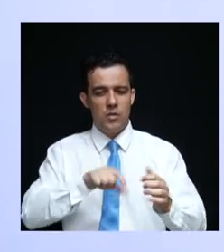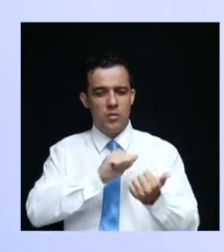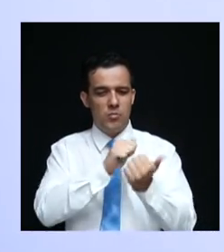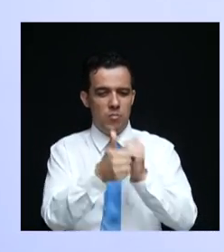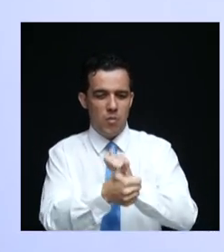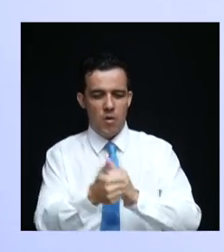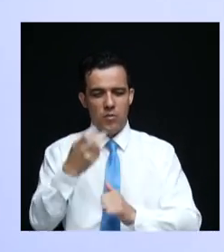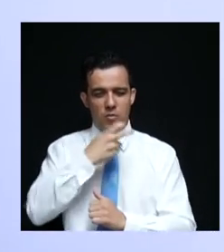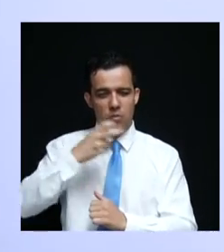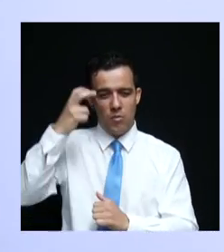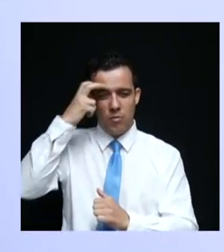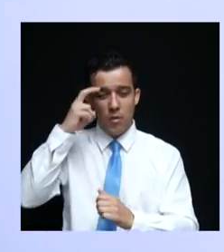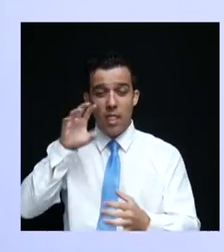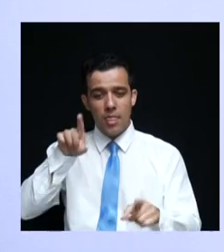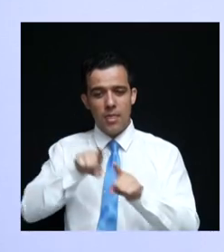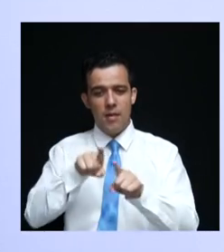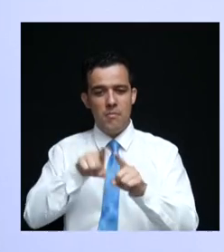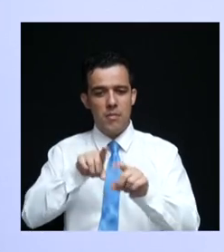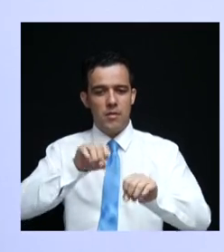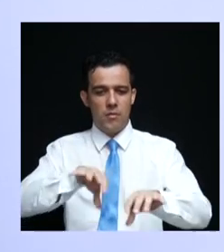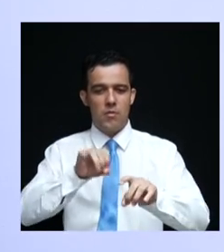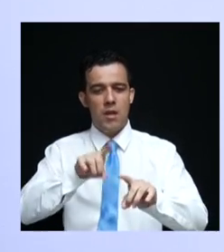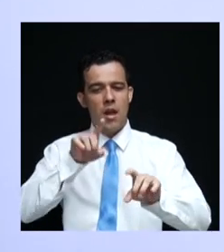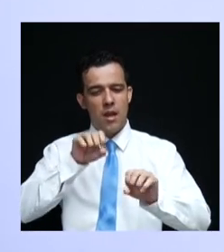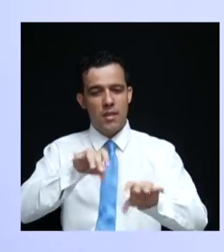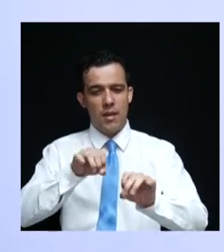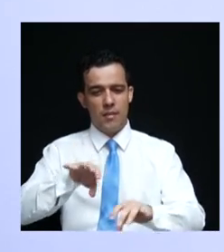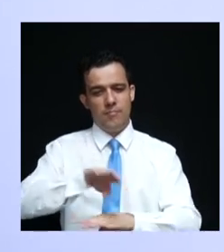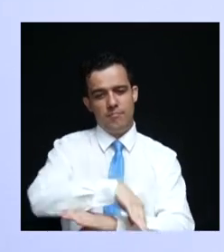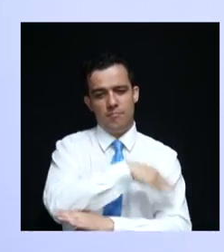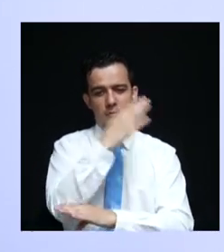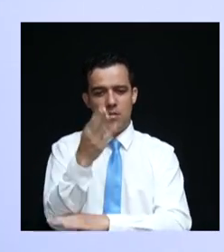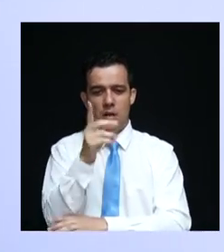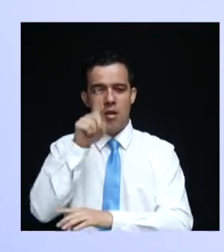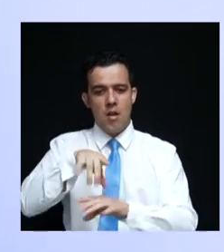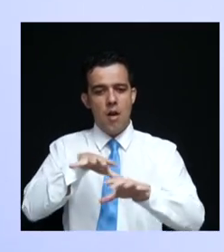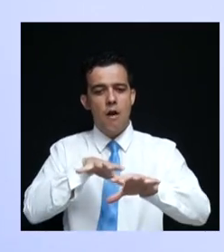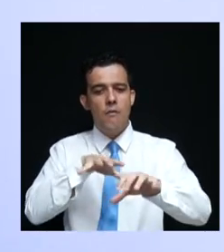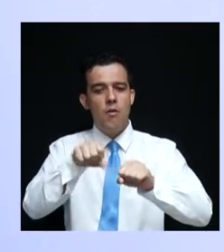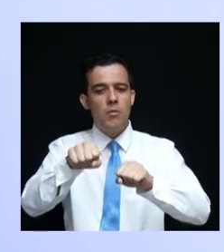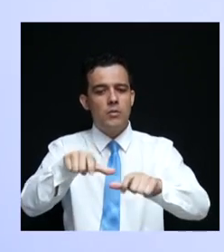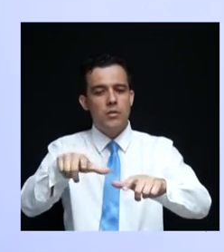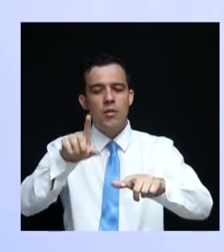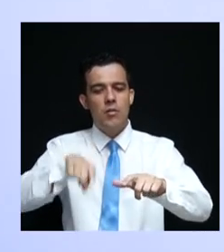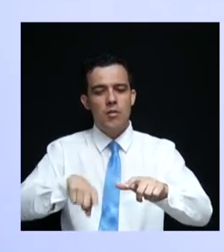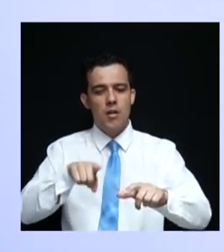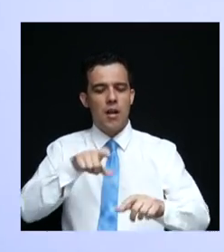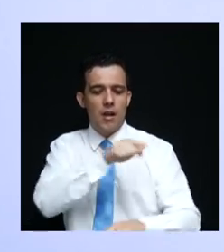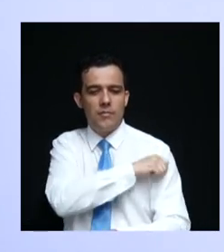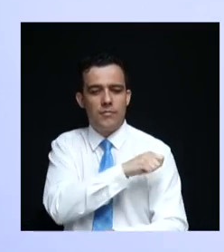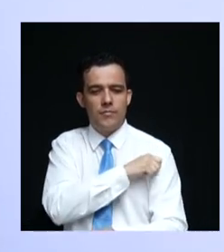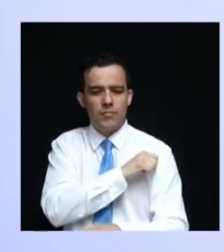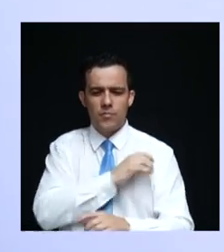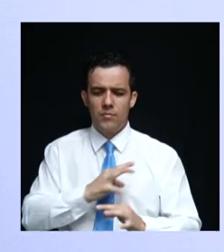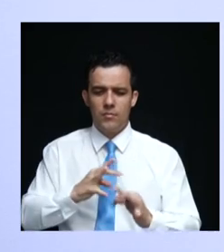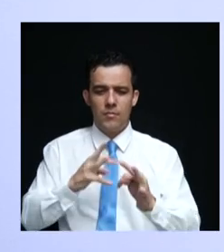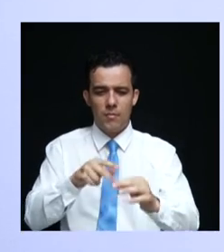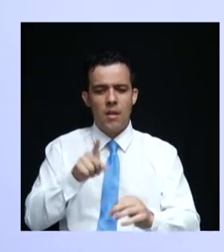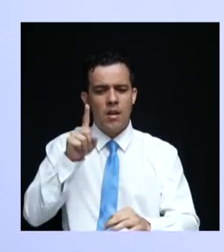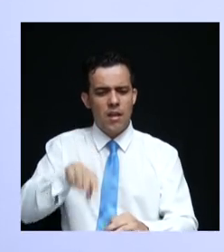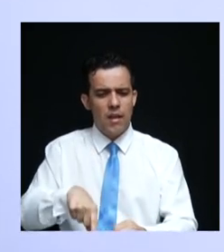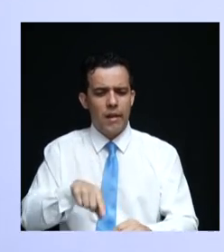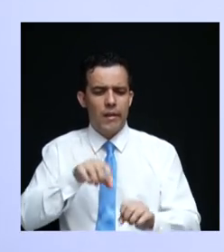na educação para fazer a educação integral, dando uma formação completa aos nossos estudantes. Desde a